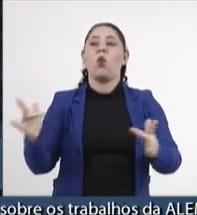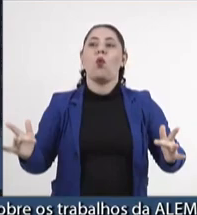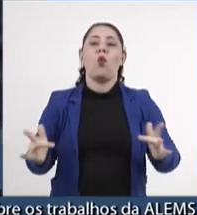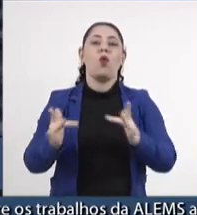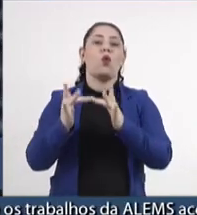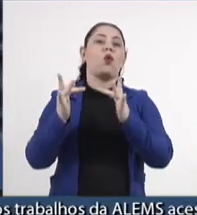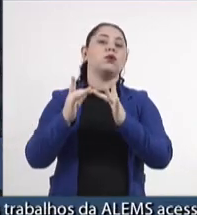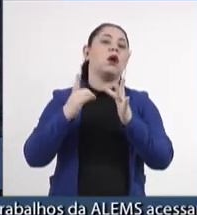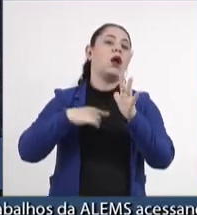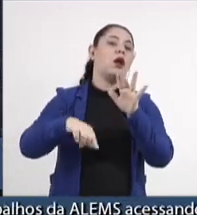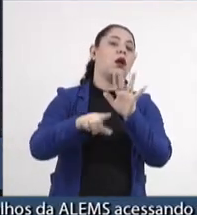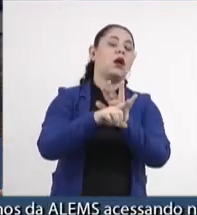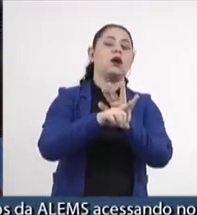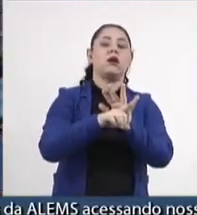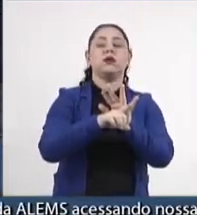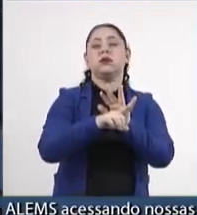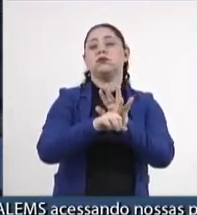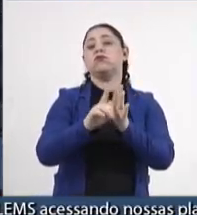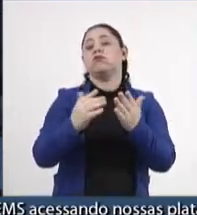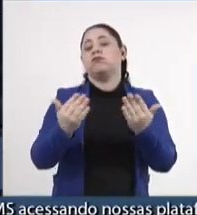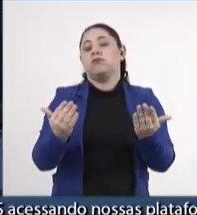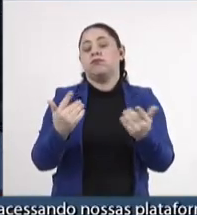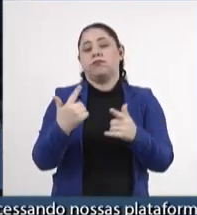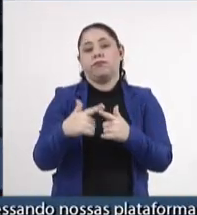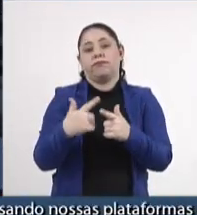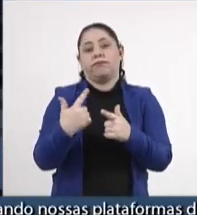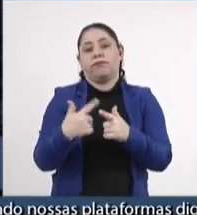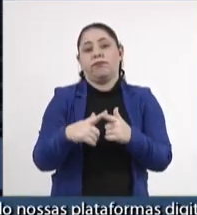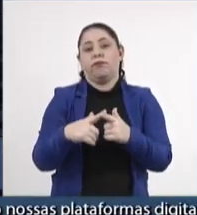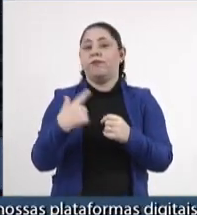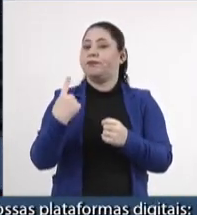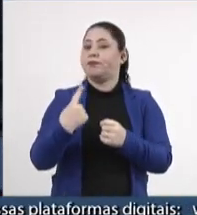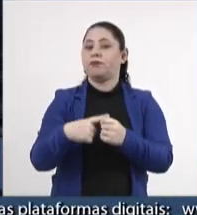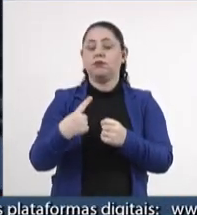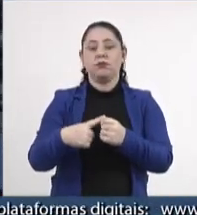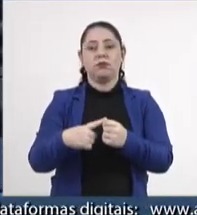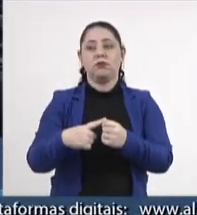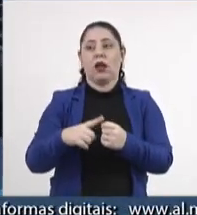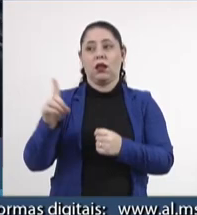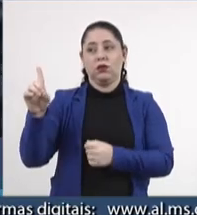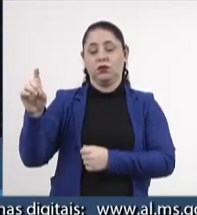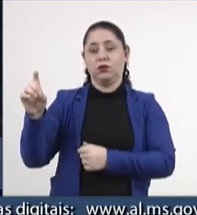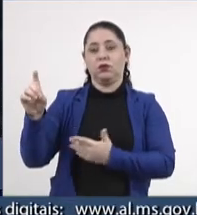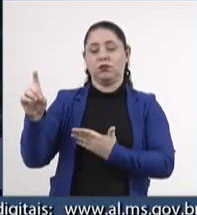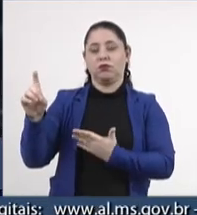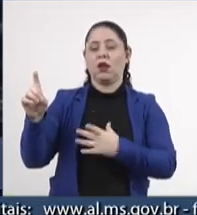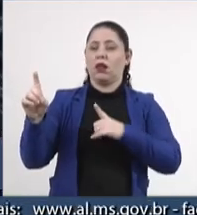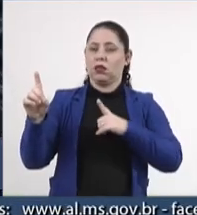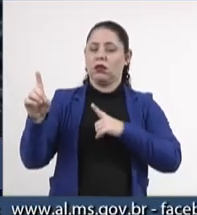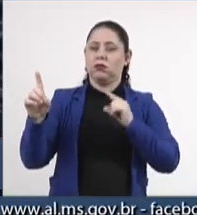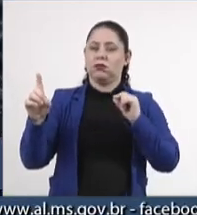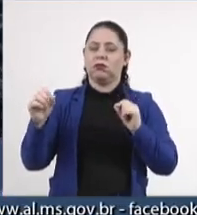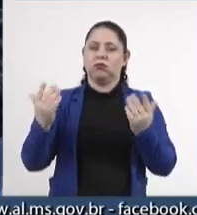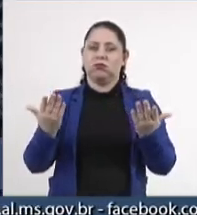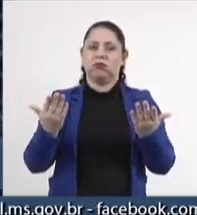conformidade com a legislação, porque o município tem